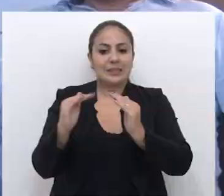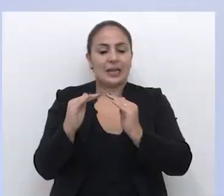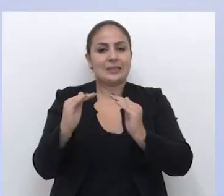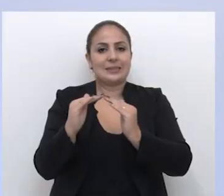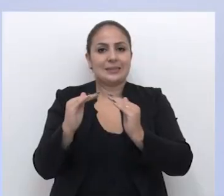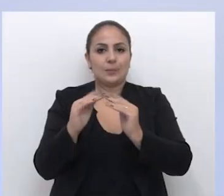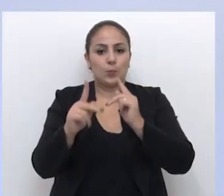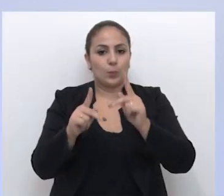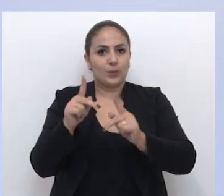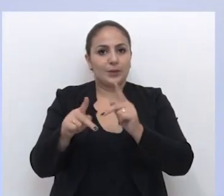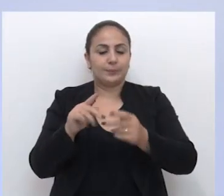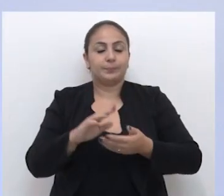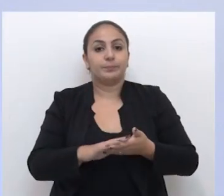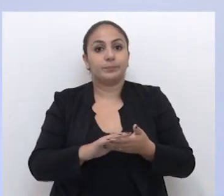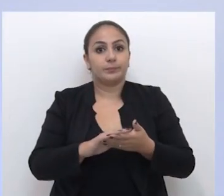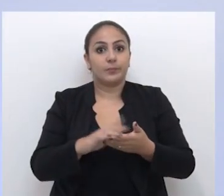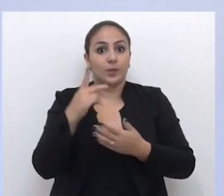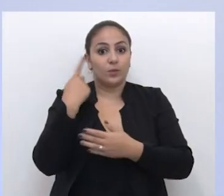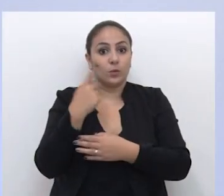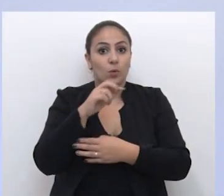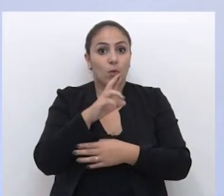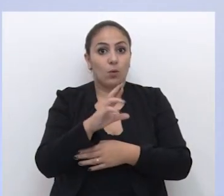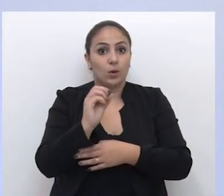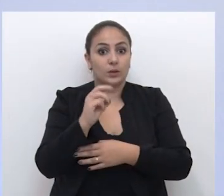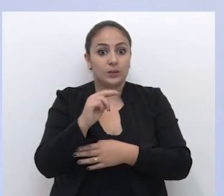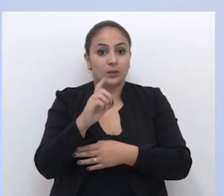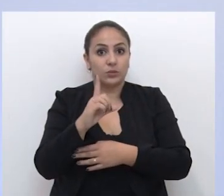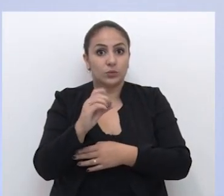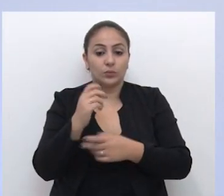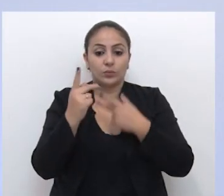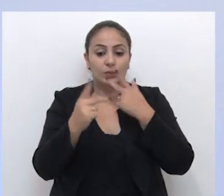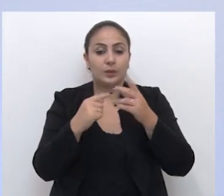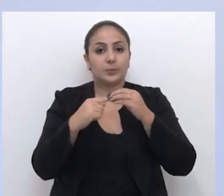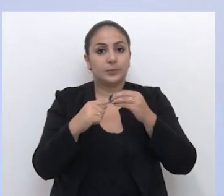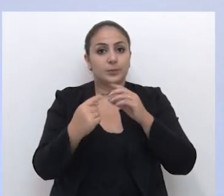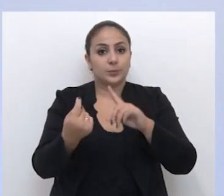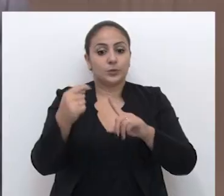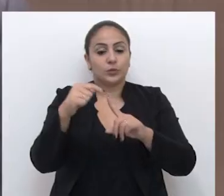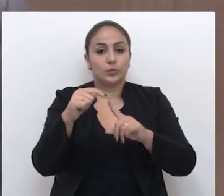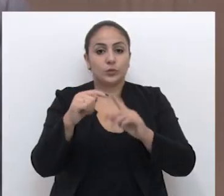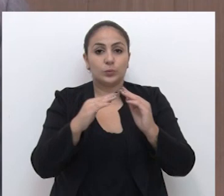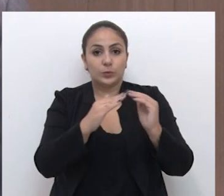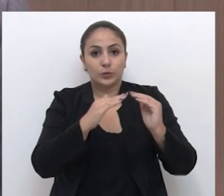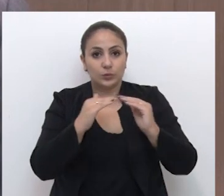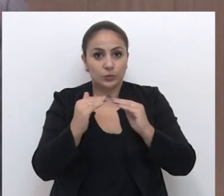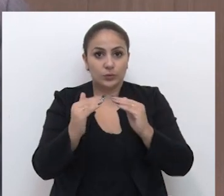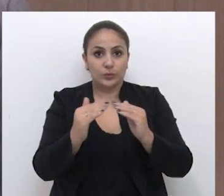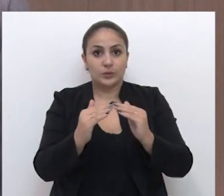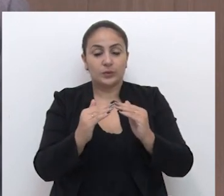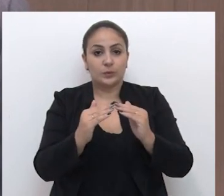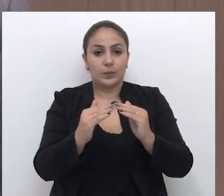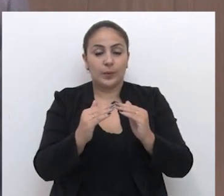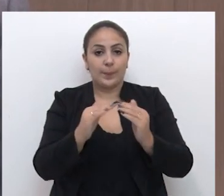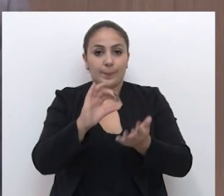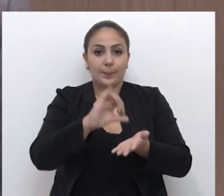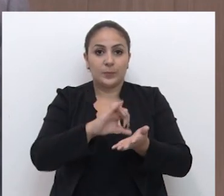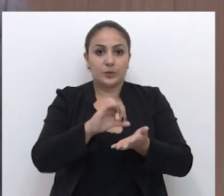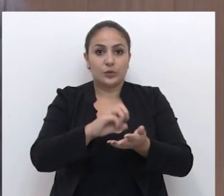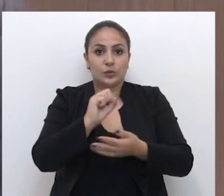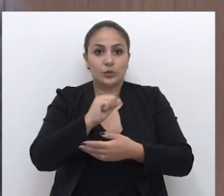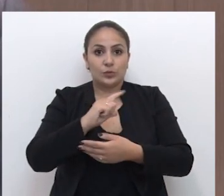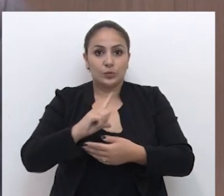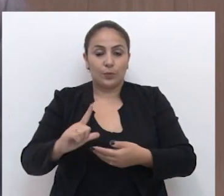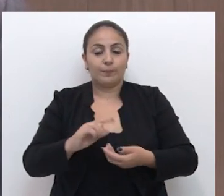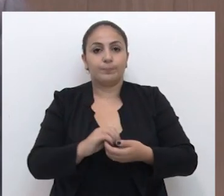populares. Ronaldo Rosa destaca prioridades dos moradores do Parque do Sol. Que se faça uma higienização no bairro, uma